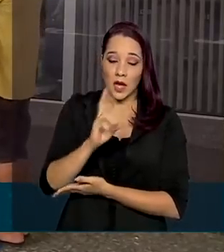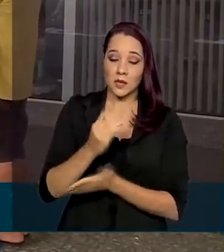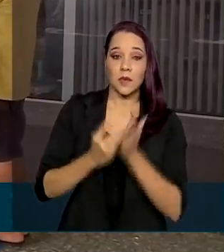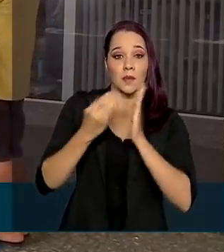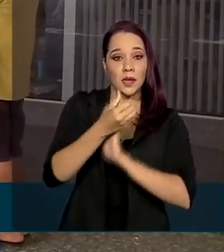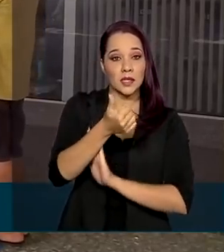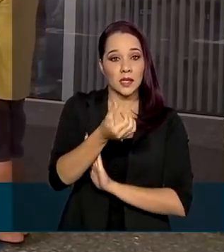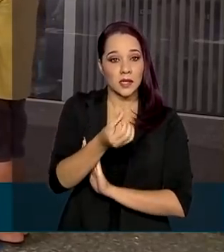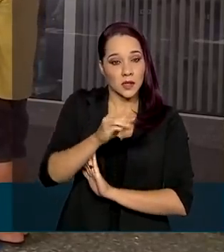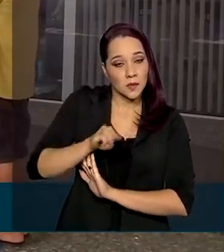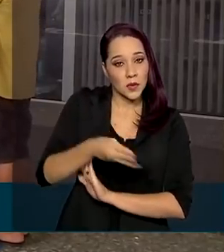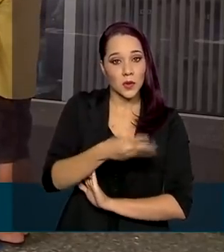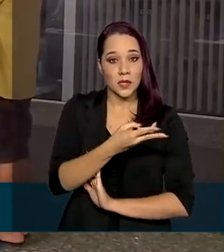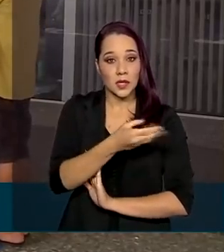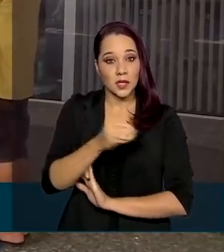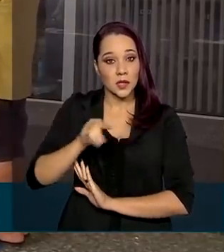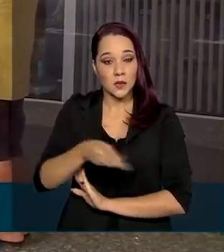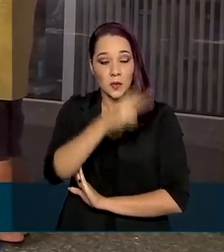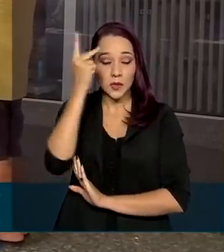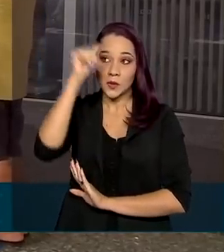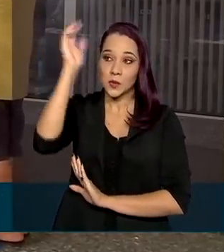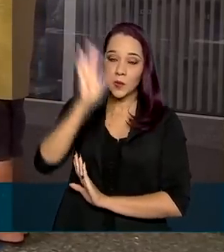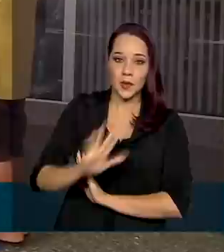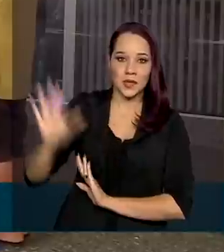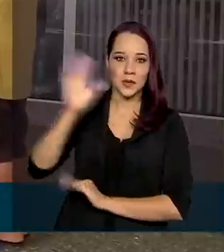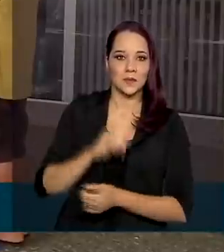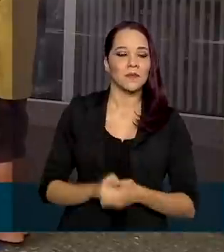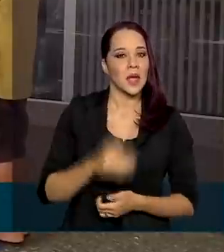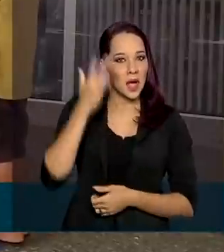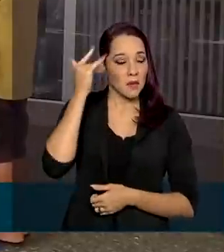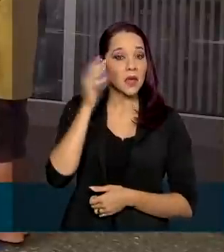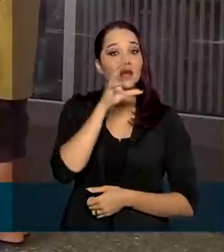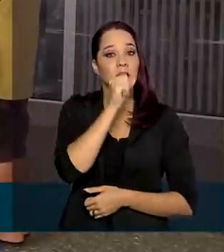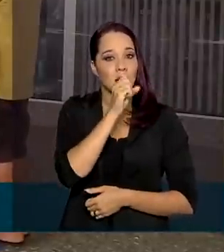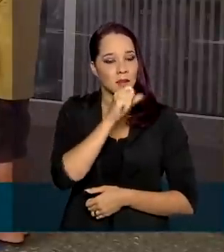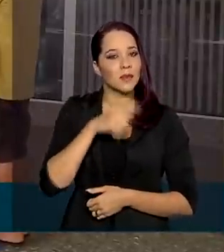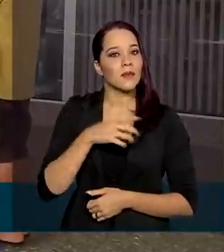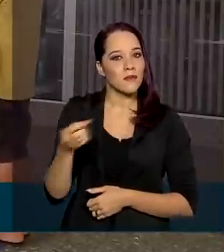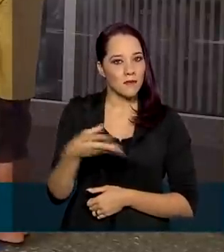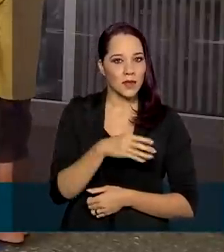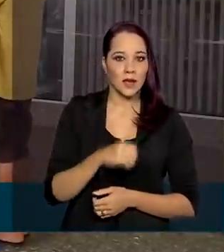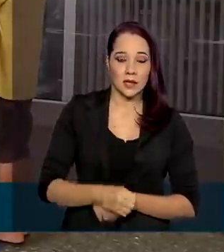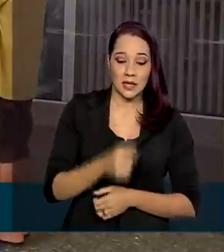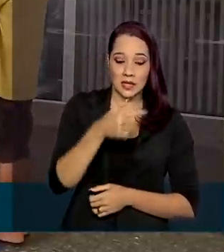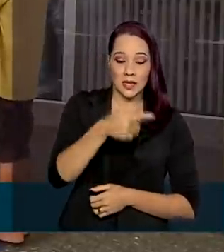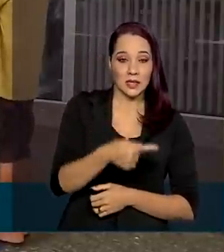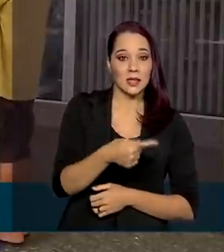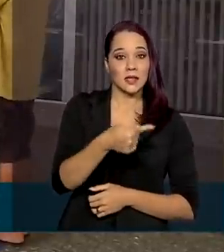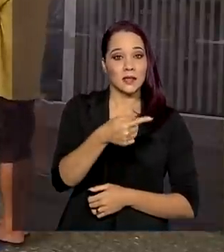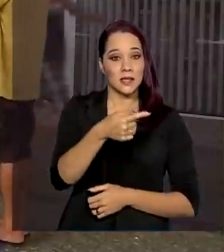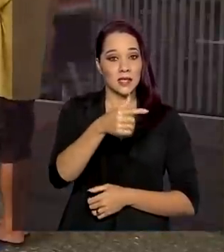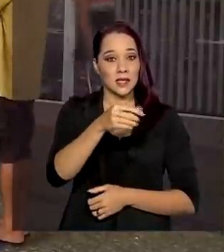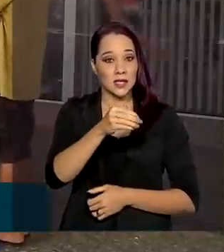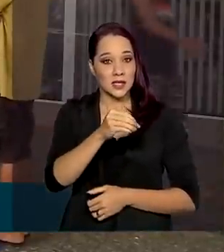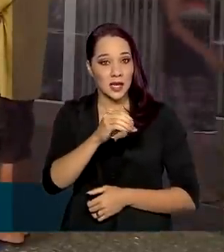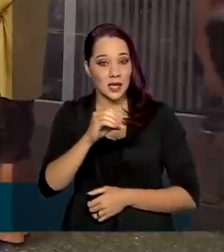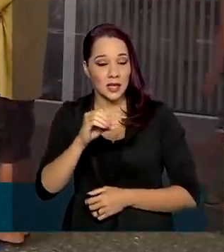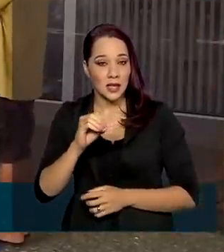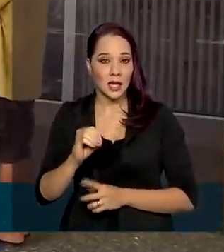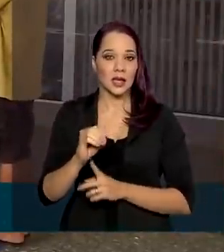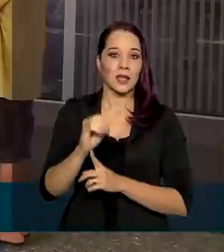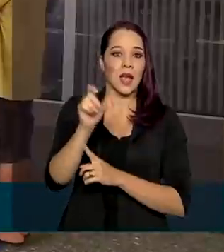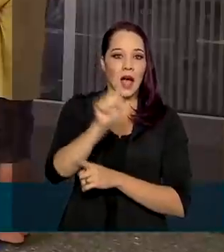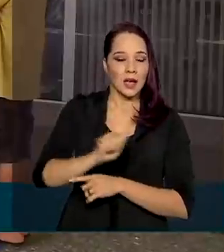16 milhões e 300 mil pessoas em todo o país. E amanhã, sábado, tem uma novidade. 770 agências da Caixa vão